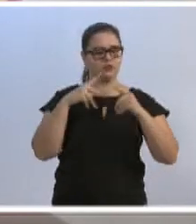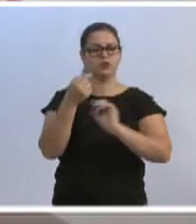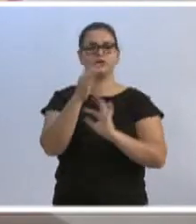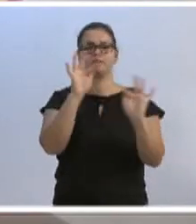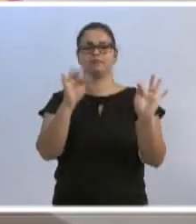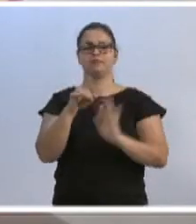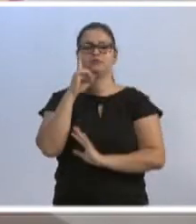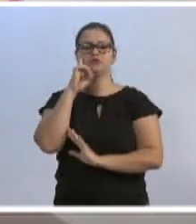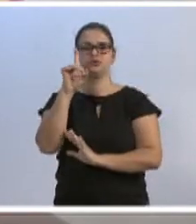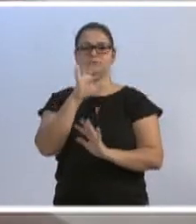das mães. Obrigado. Obrigado. Obrigado.